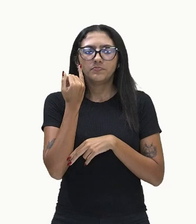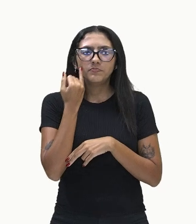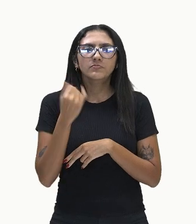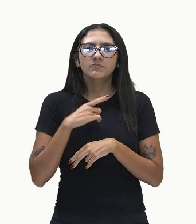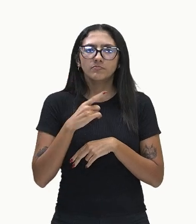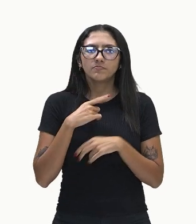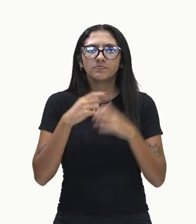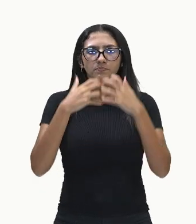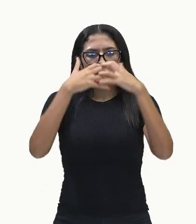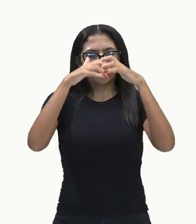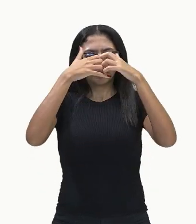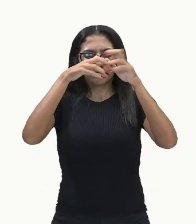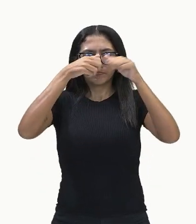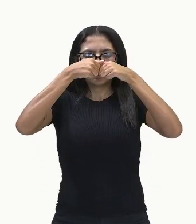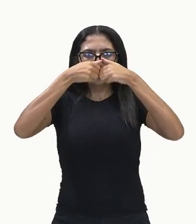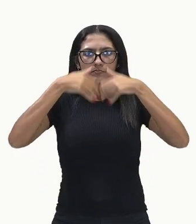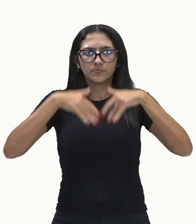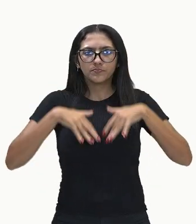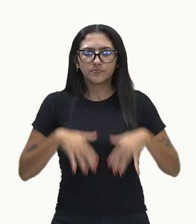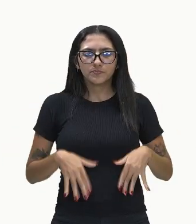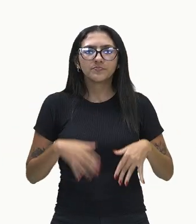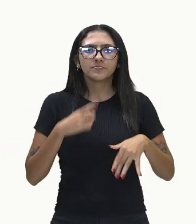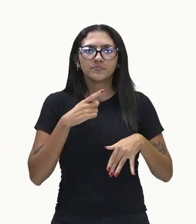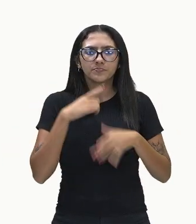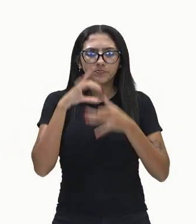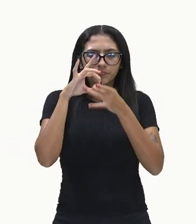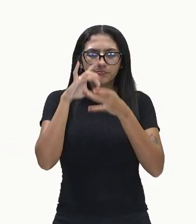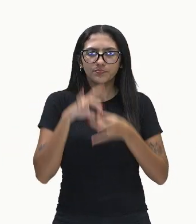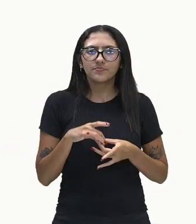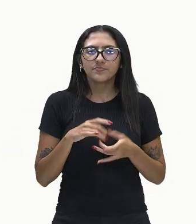o cérebro atua em conjunto.